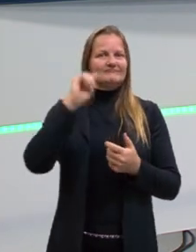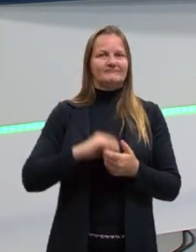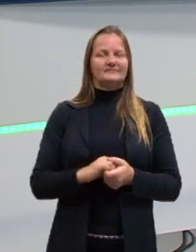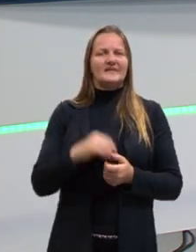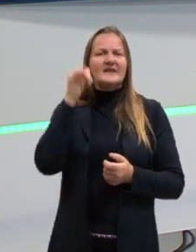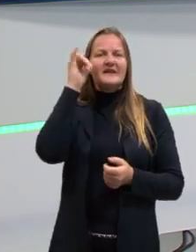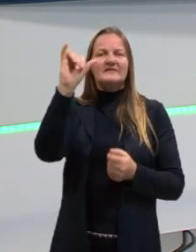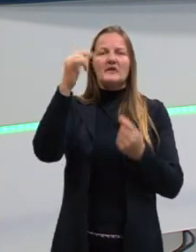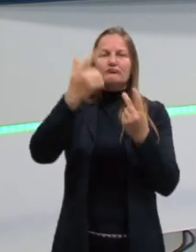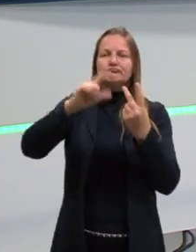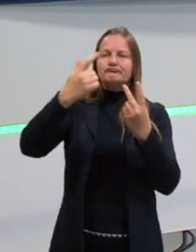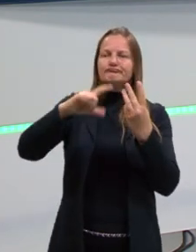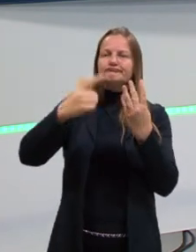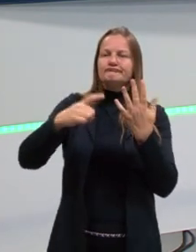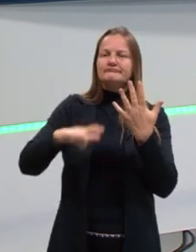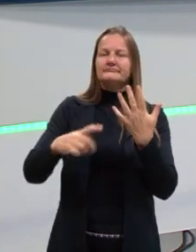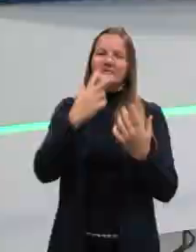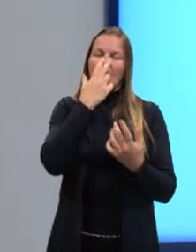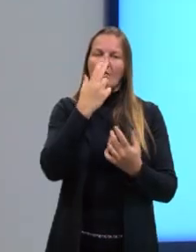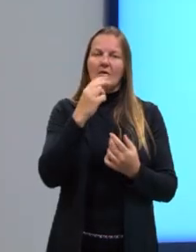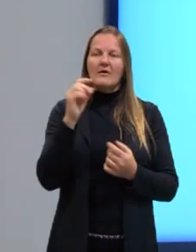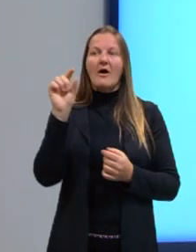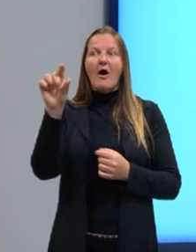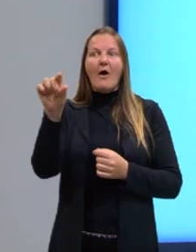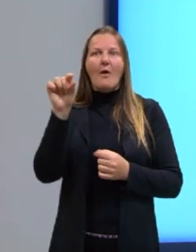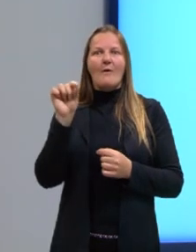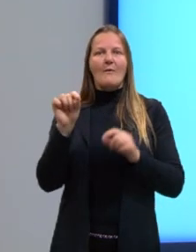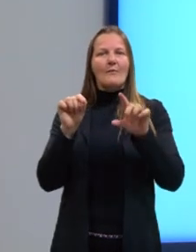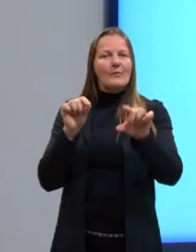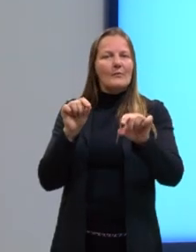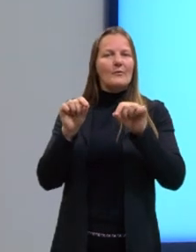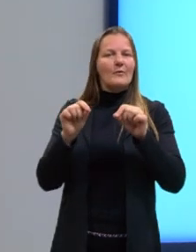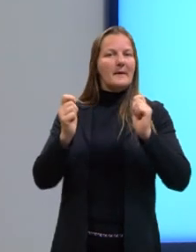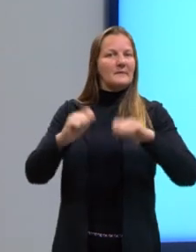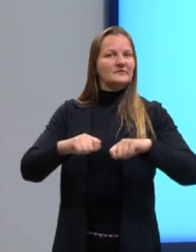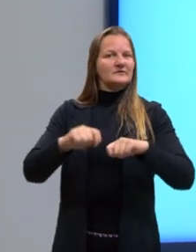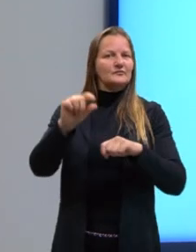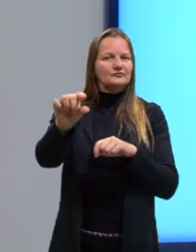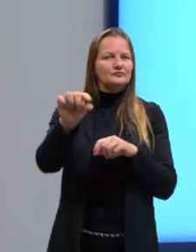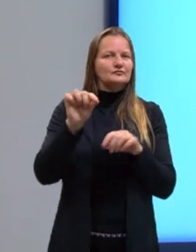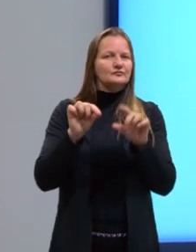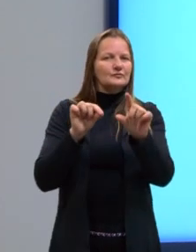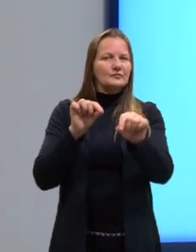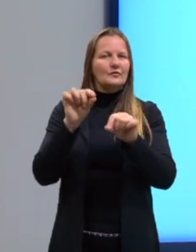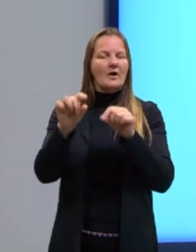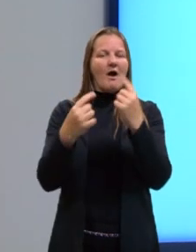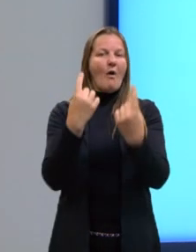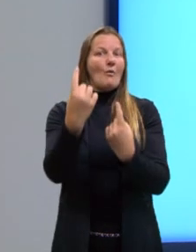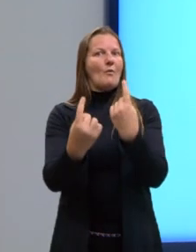evitar essa repetição, eu pego uma das outras tantas possibilidades. Essas aqui são algumas.